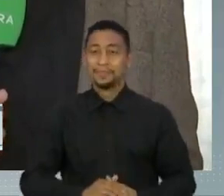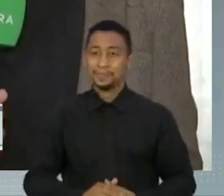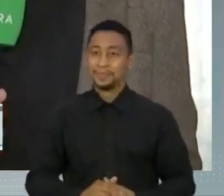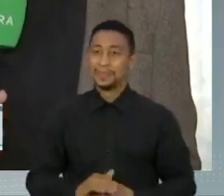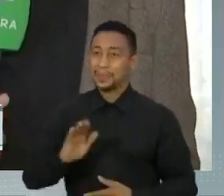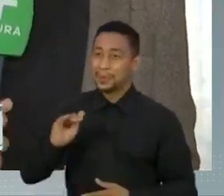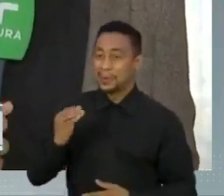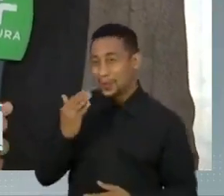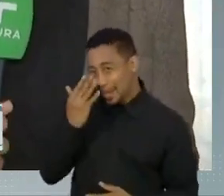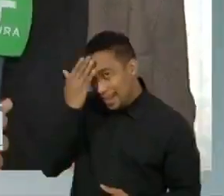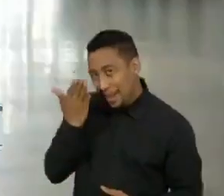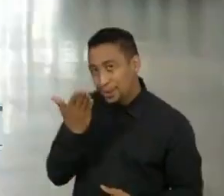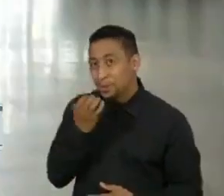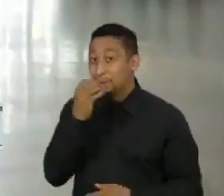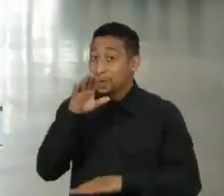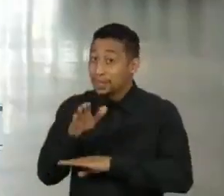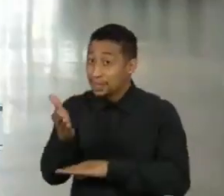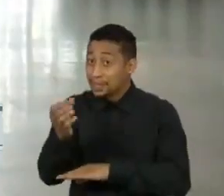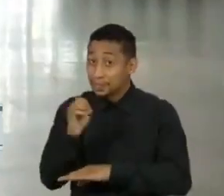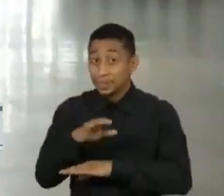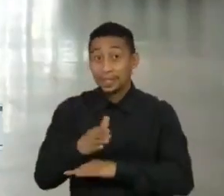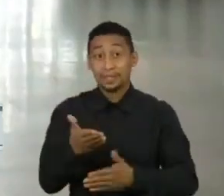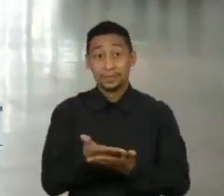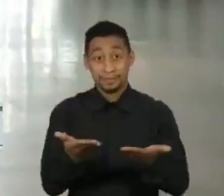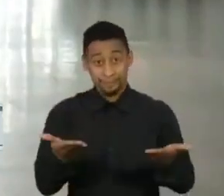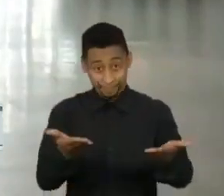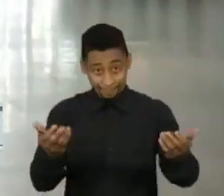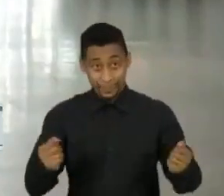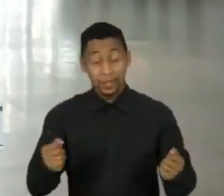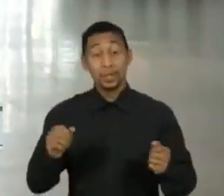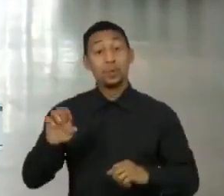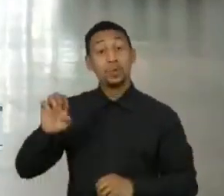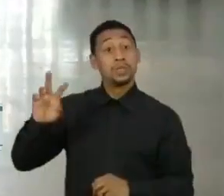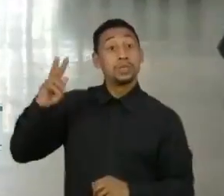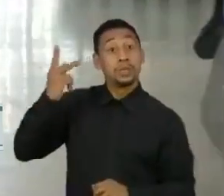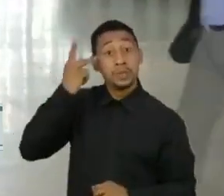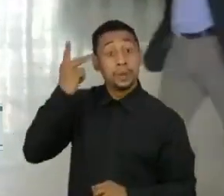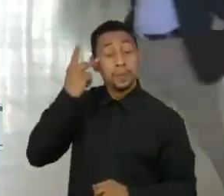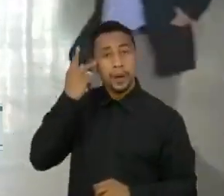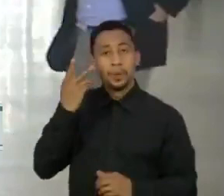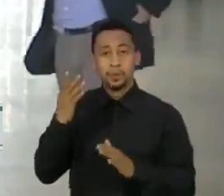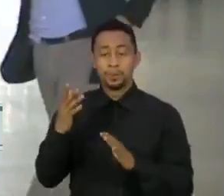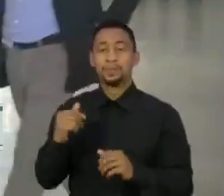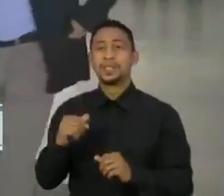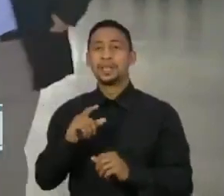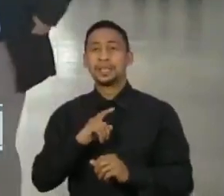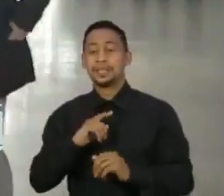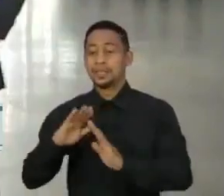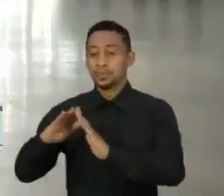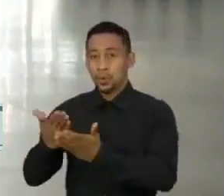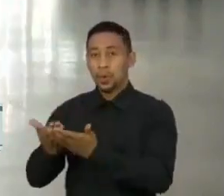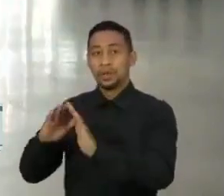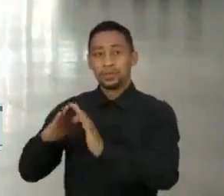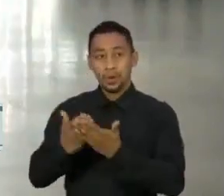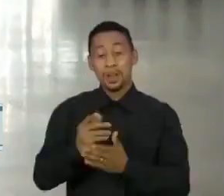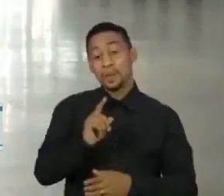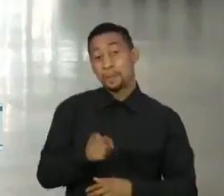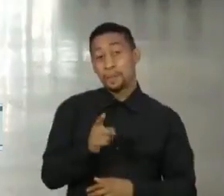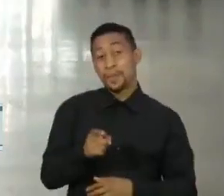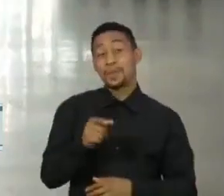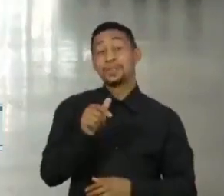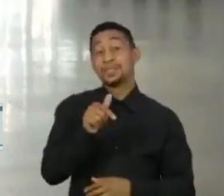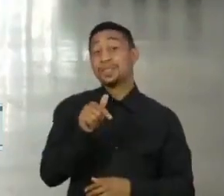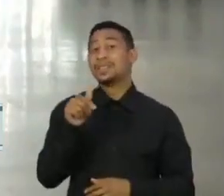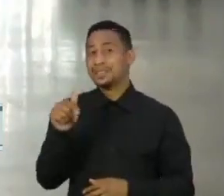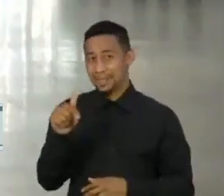Oi, Aldo. Uma boa tarde para você, boa tarde a todos. Atualmente, o Estado conta com 1.077 escolas com ensino